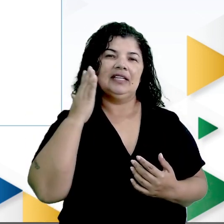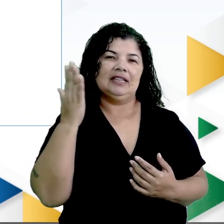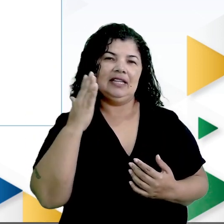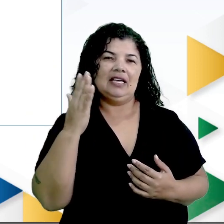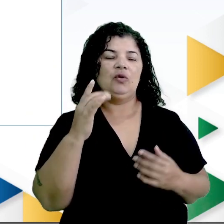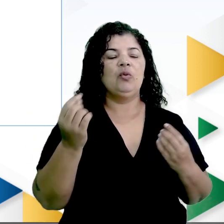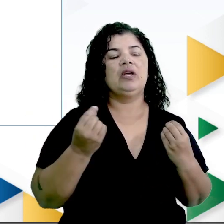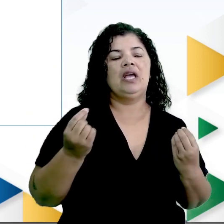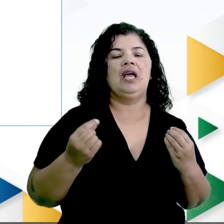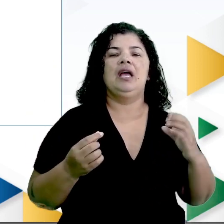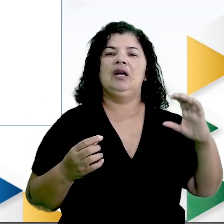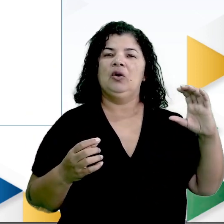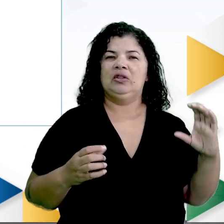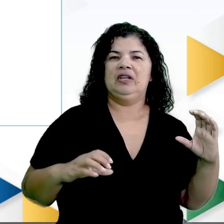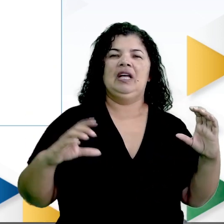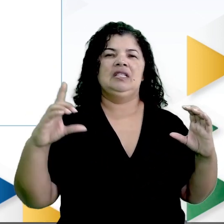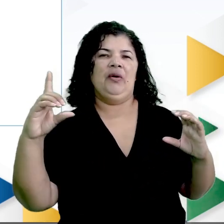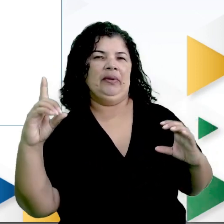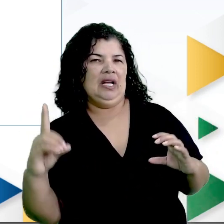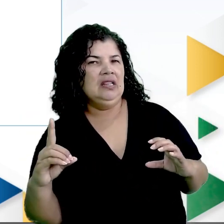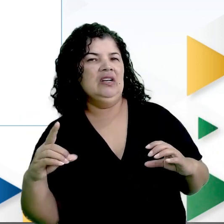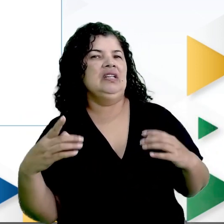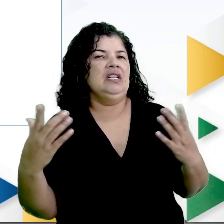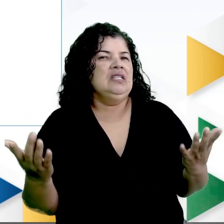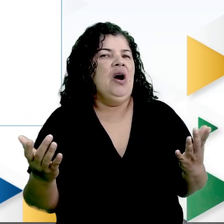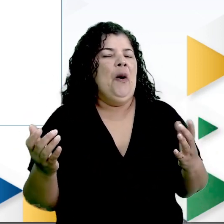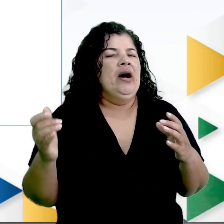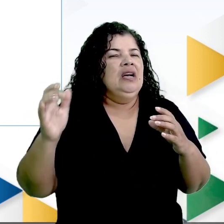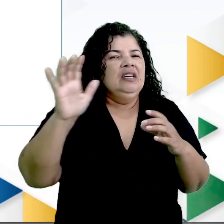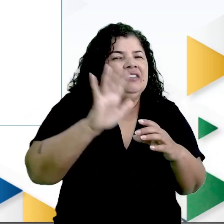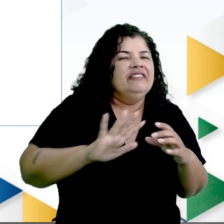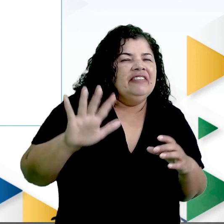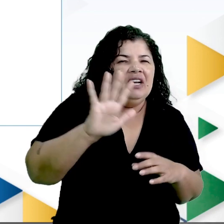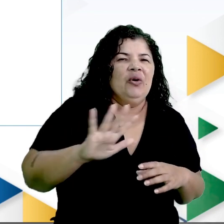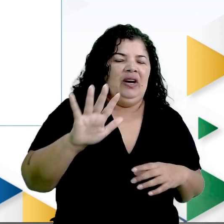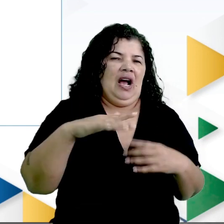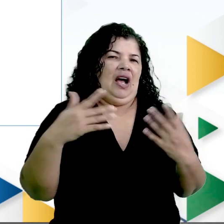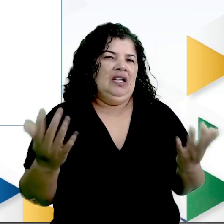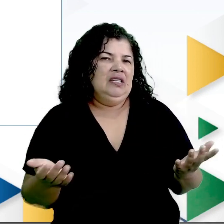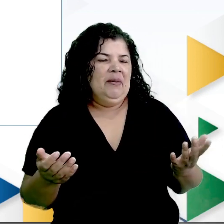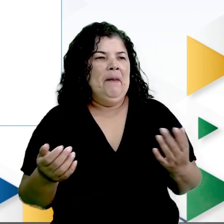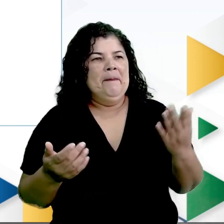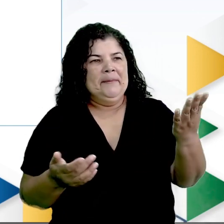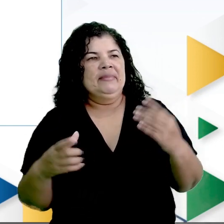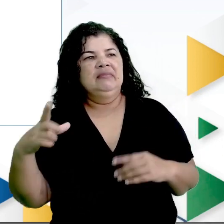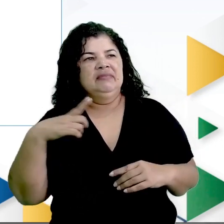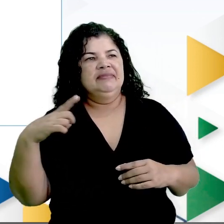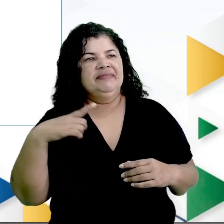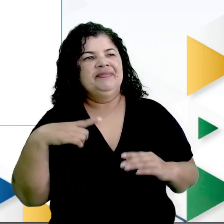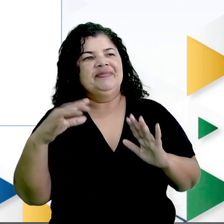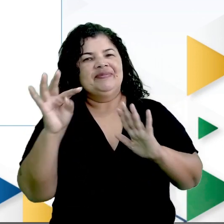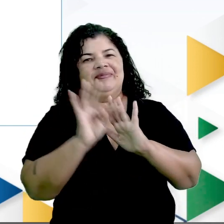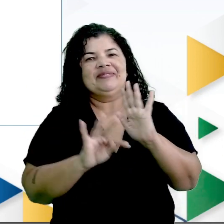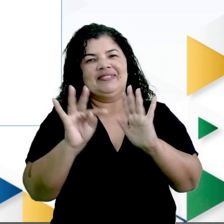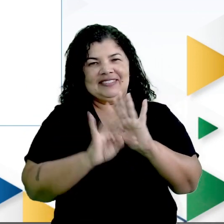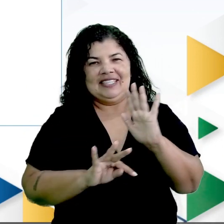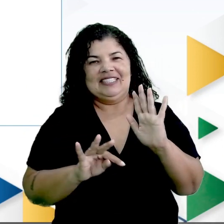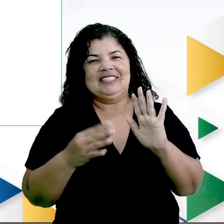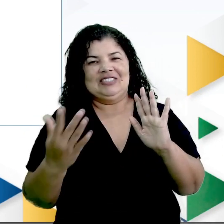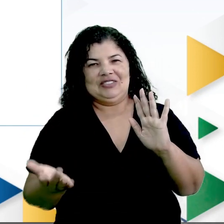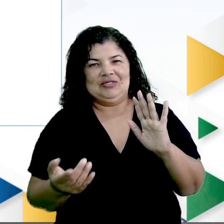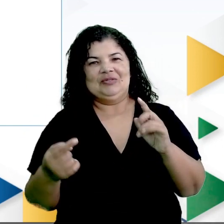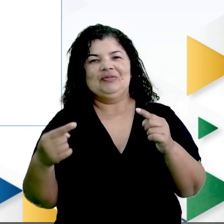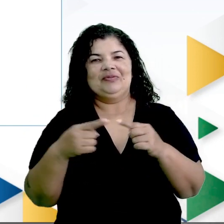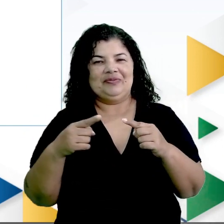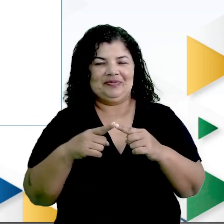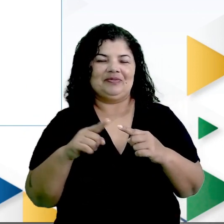denotar, conotar o sentido figurado. Como se trata de um texto provindo, oriundo, aliás,